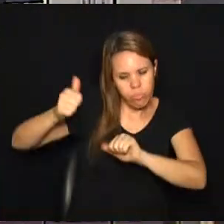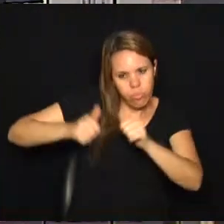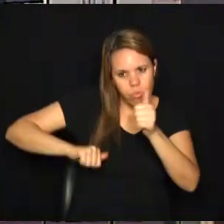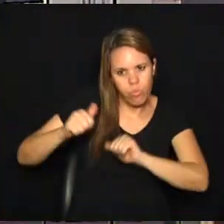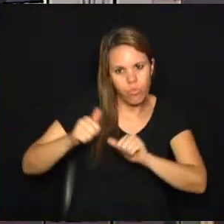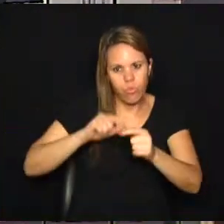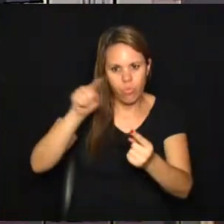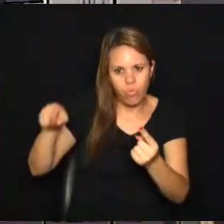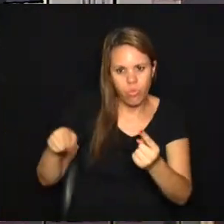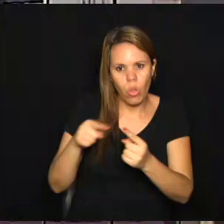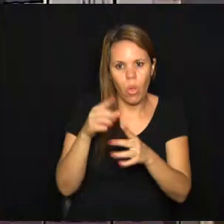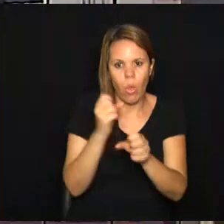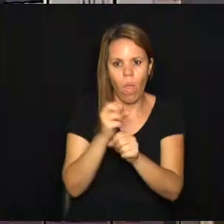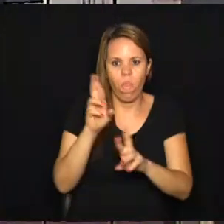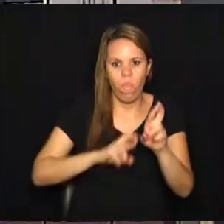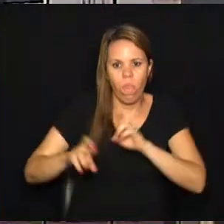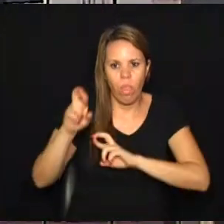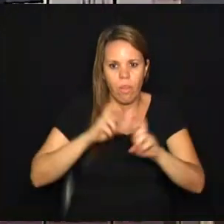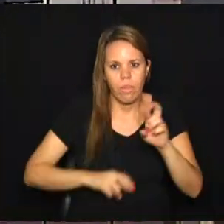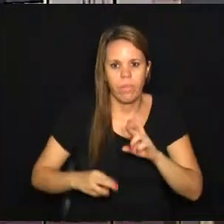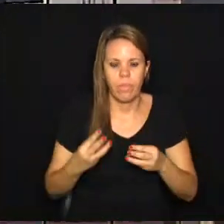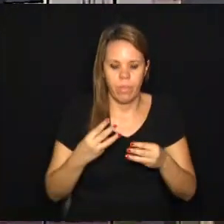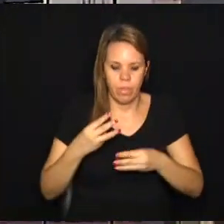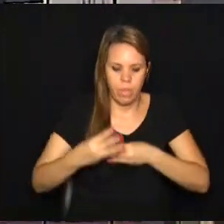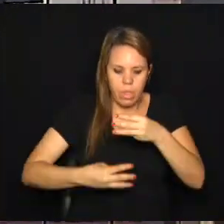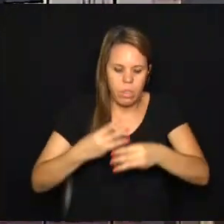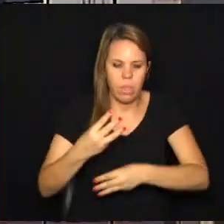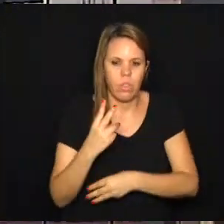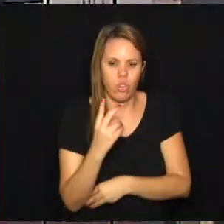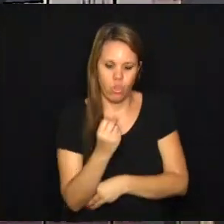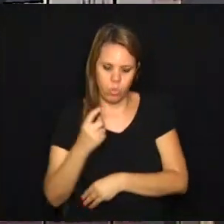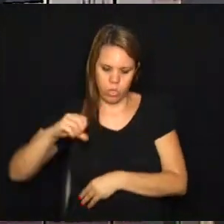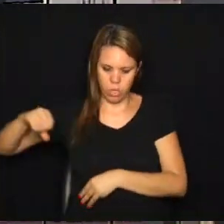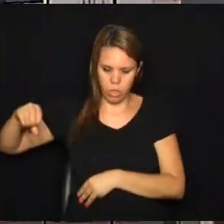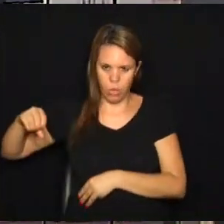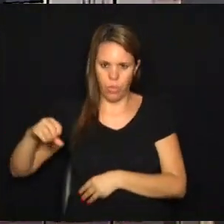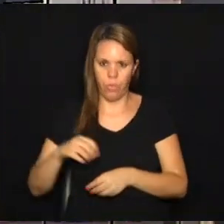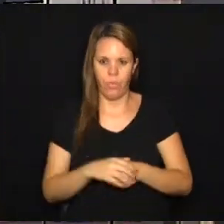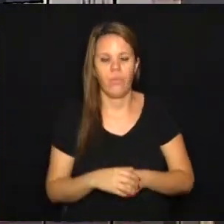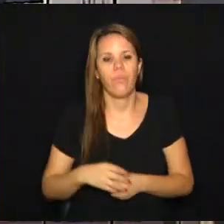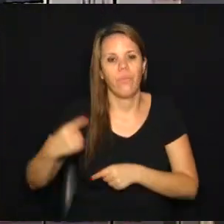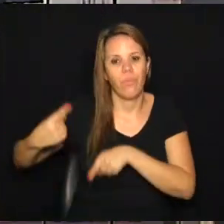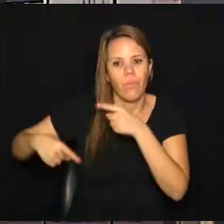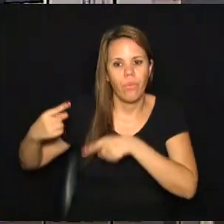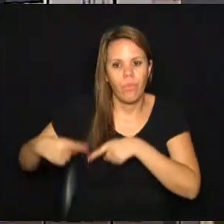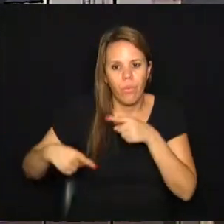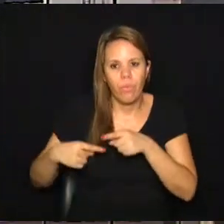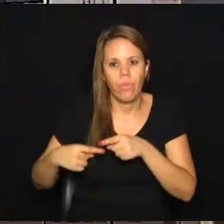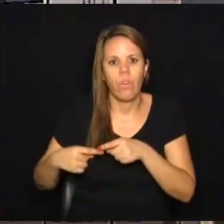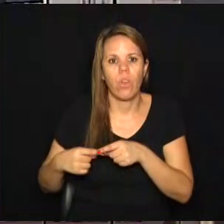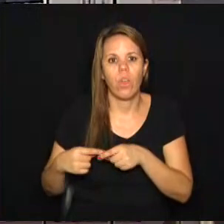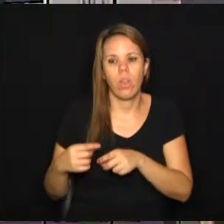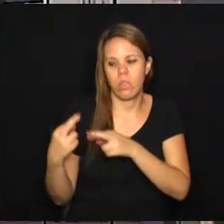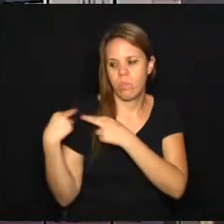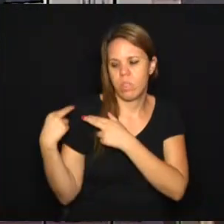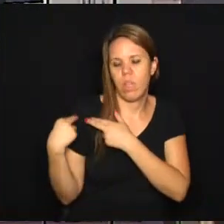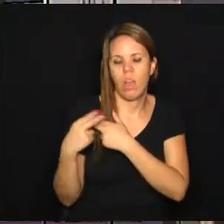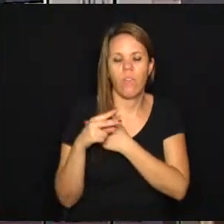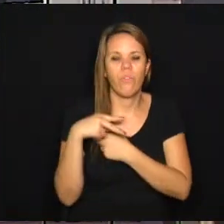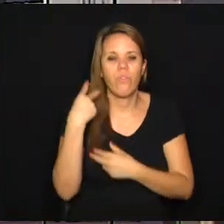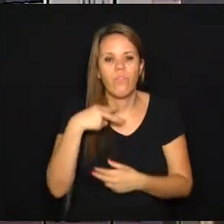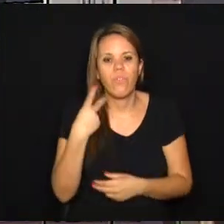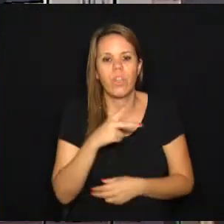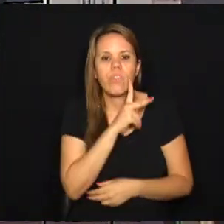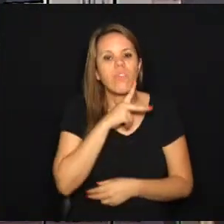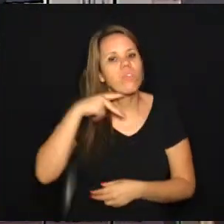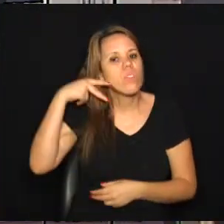das metas fiscais do terceiro quadrimestre de 2019. O debate foi coordenado pelo vereador Permínio Monteiro